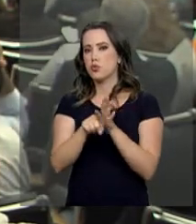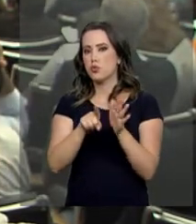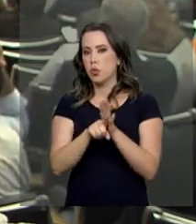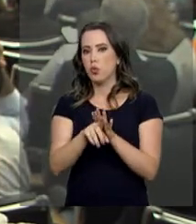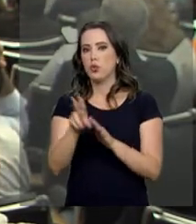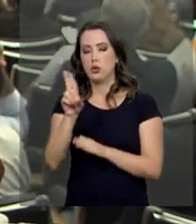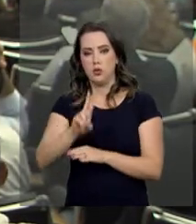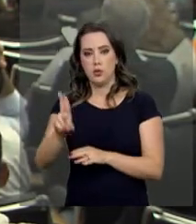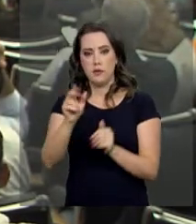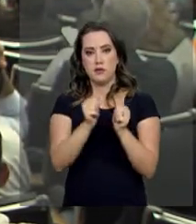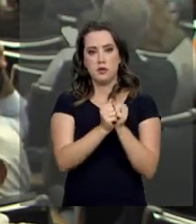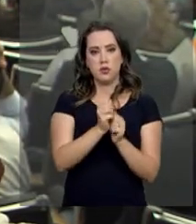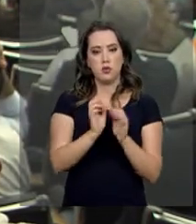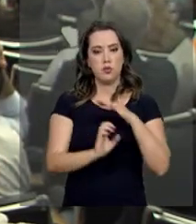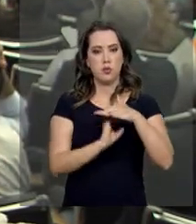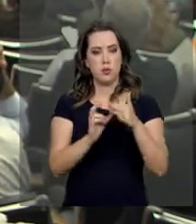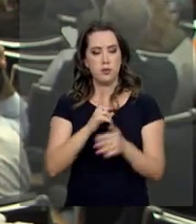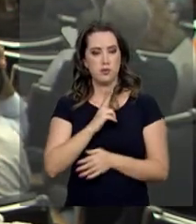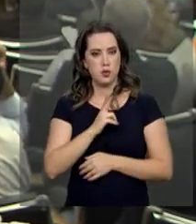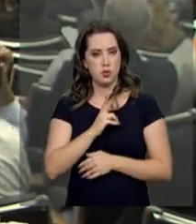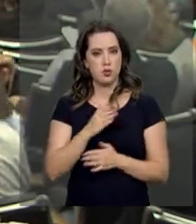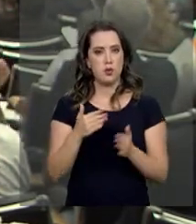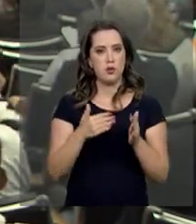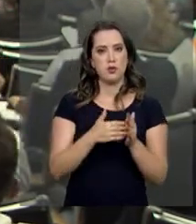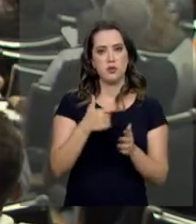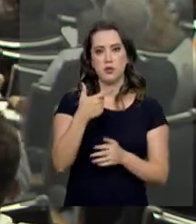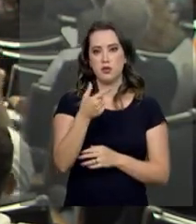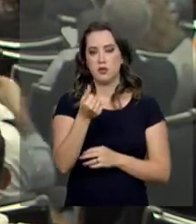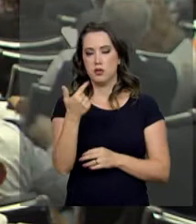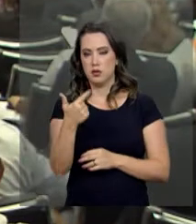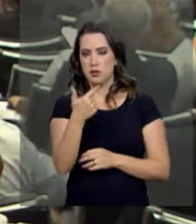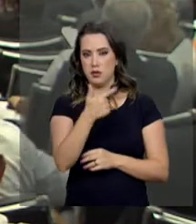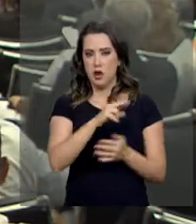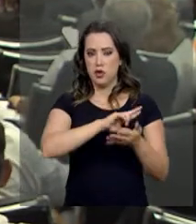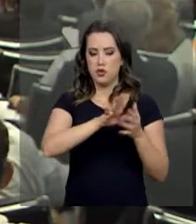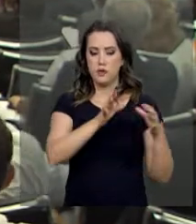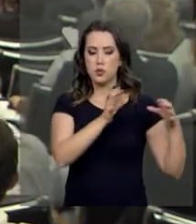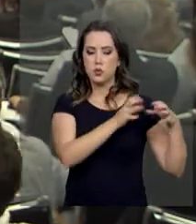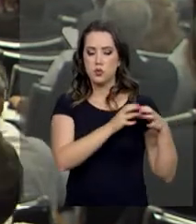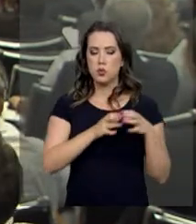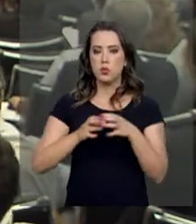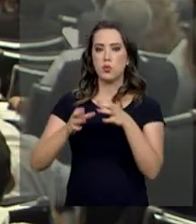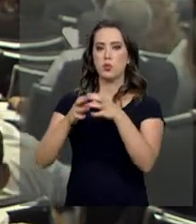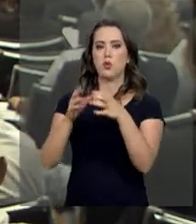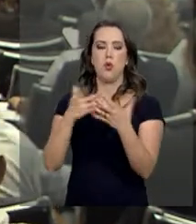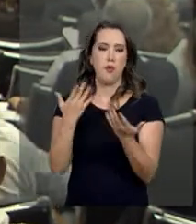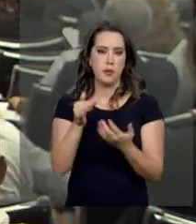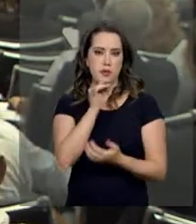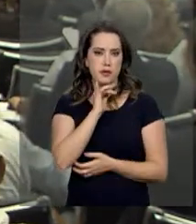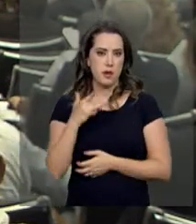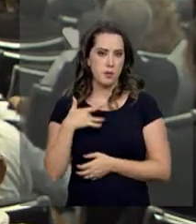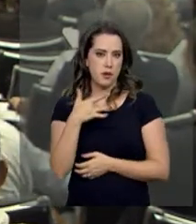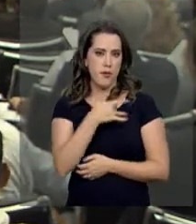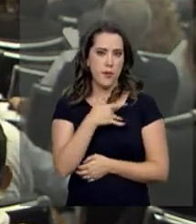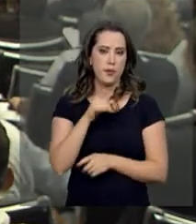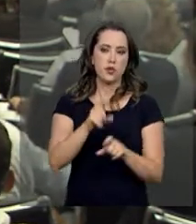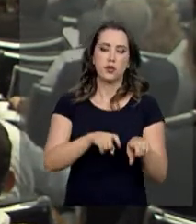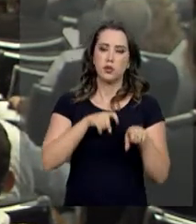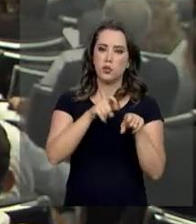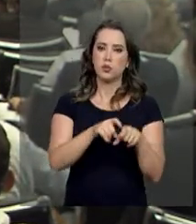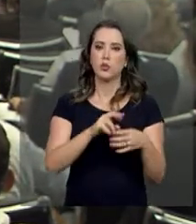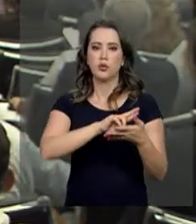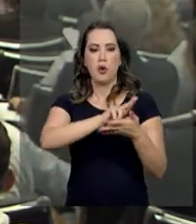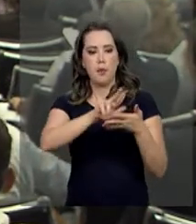2022 e também determina que saúde, meio ambiente, segurança pública, energia e agricultura são as